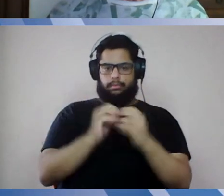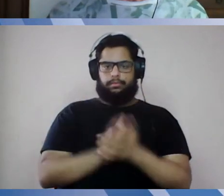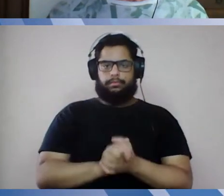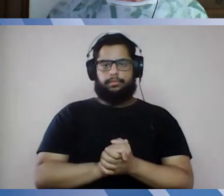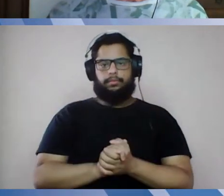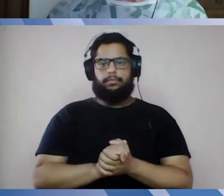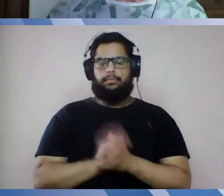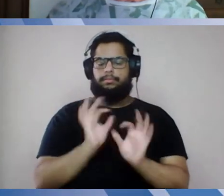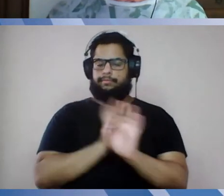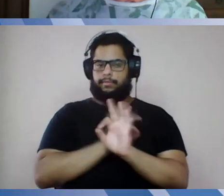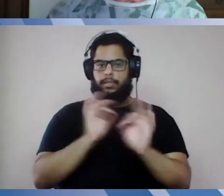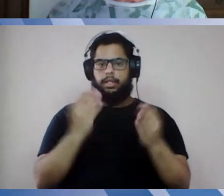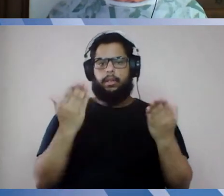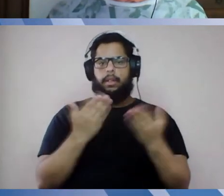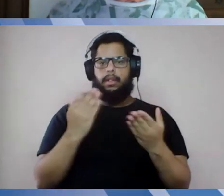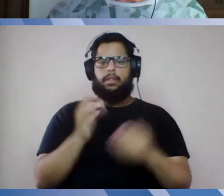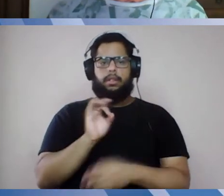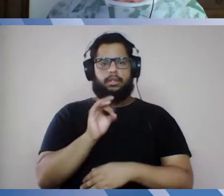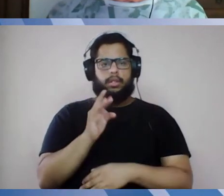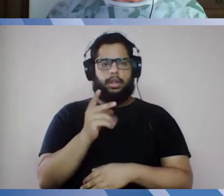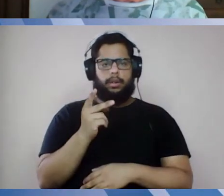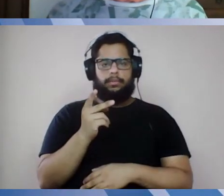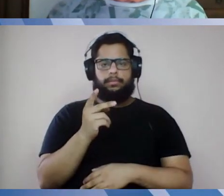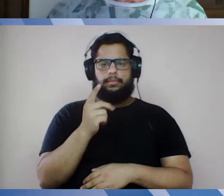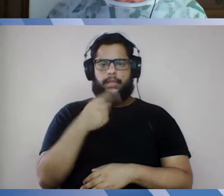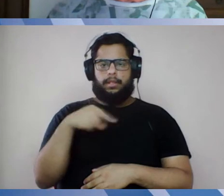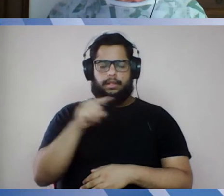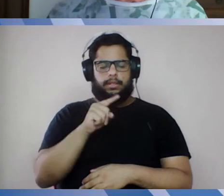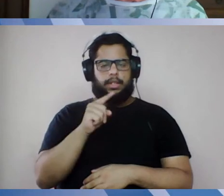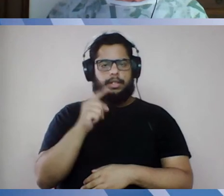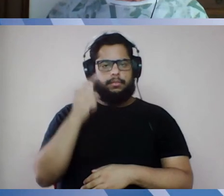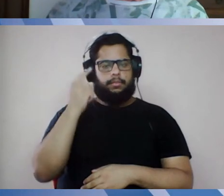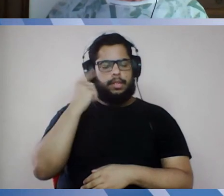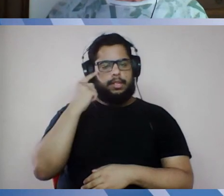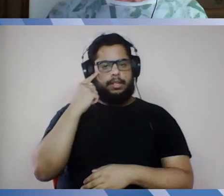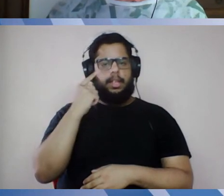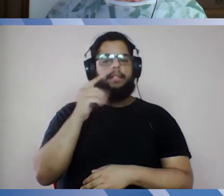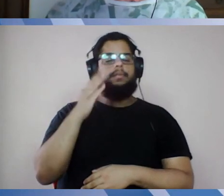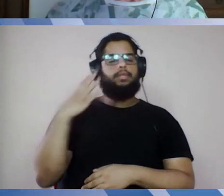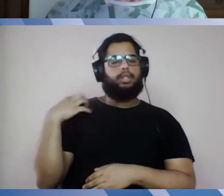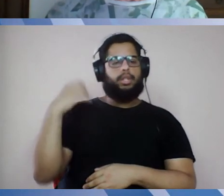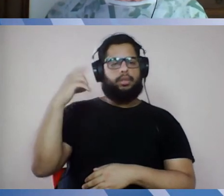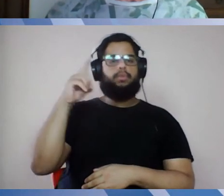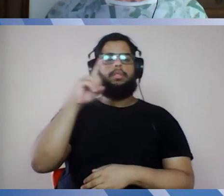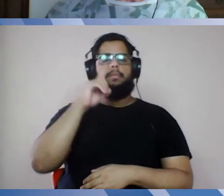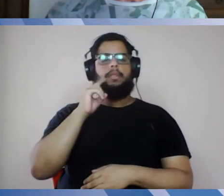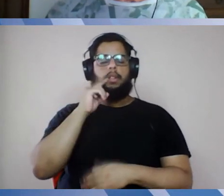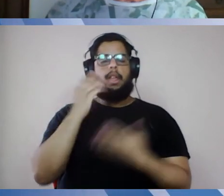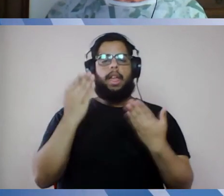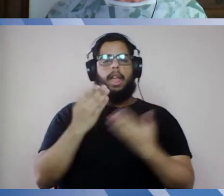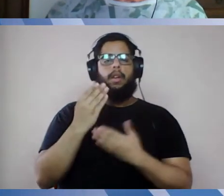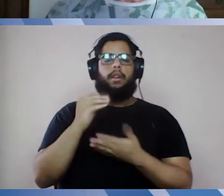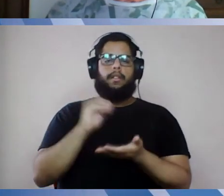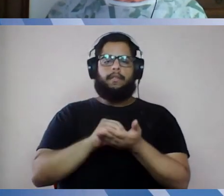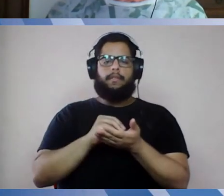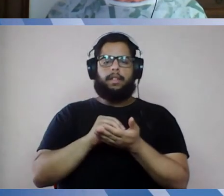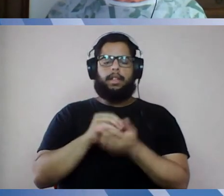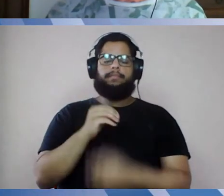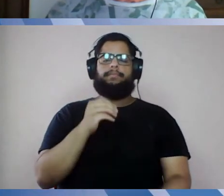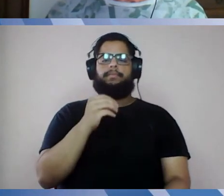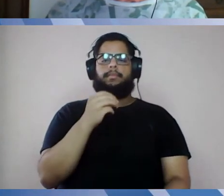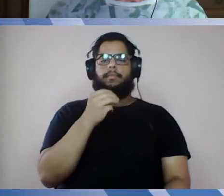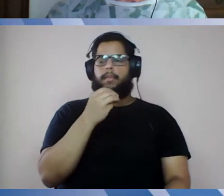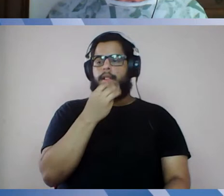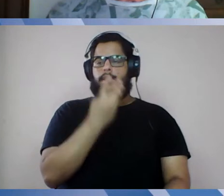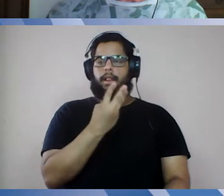Tá ótimo. Agora, só para vocês terem a ideia, Jesus e Bernardino também, agora são 10 para as 4, nós conseguimos